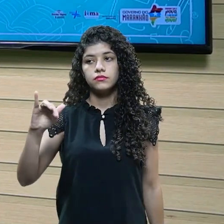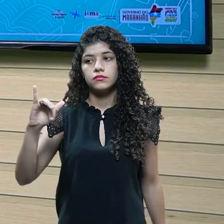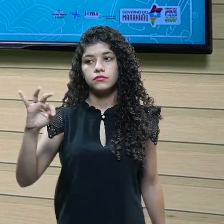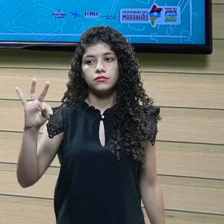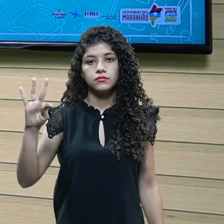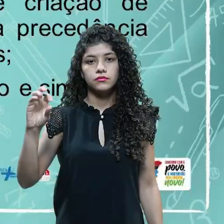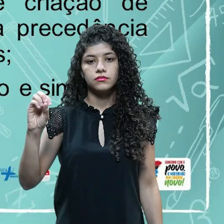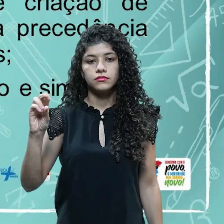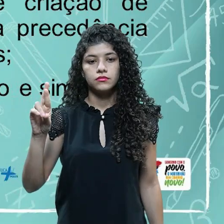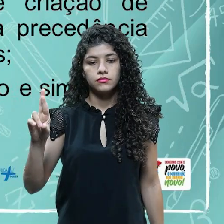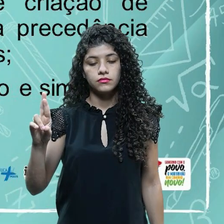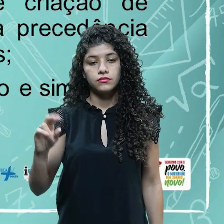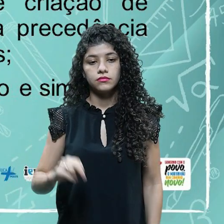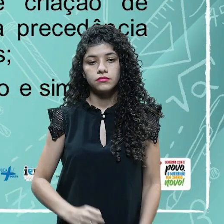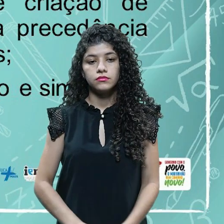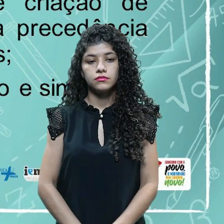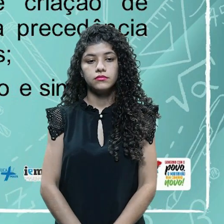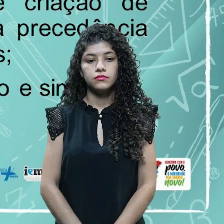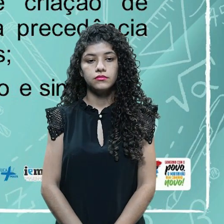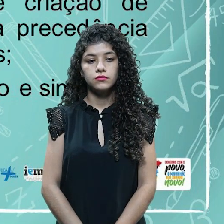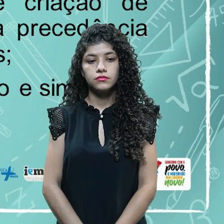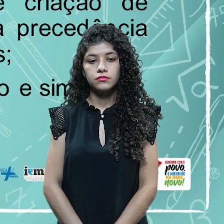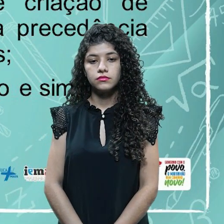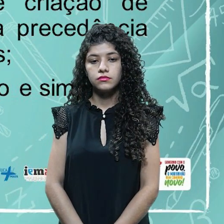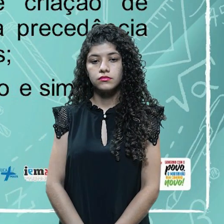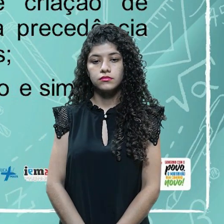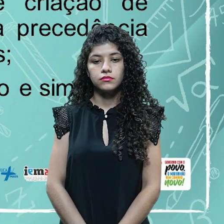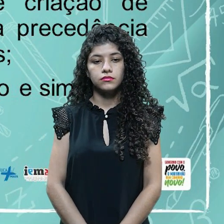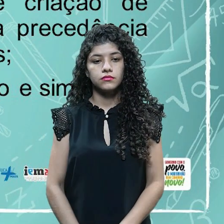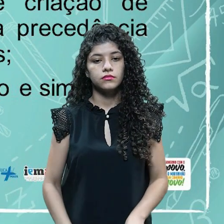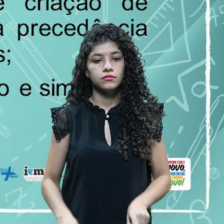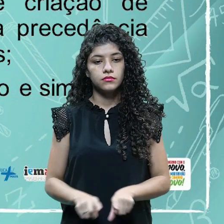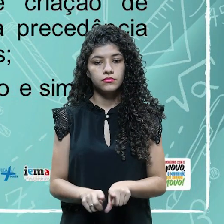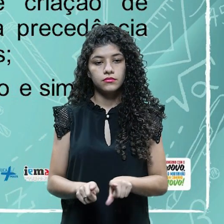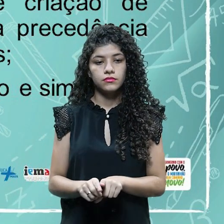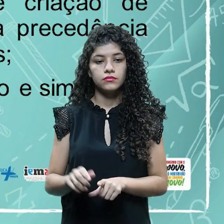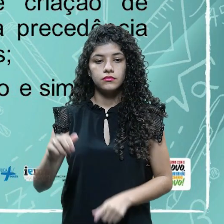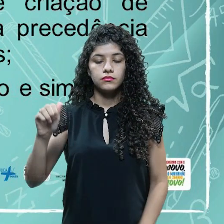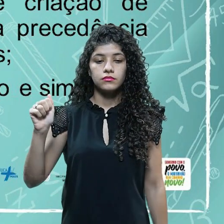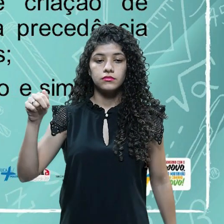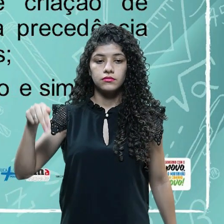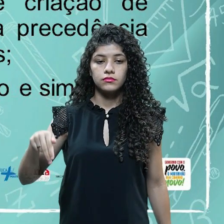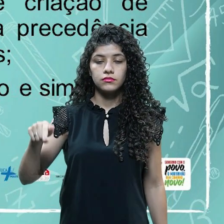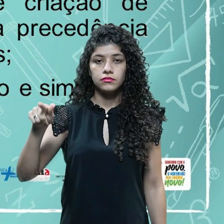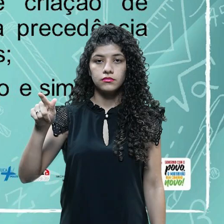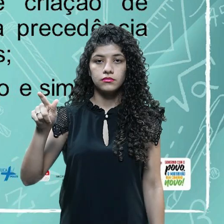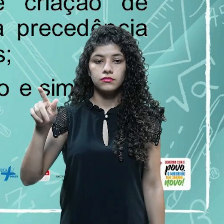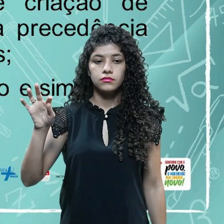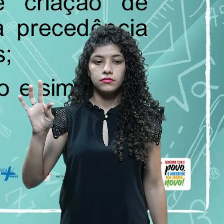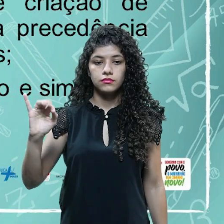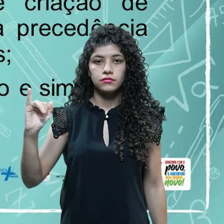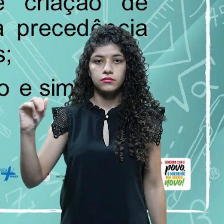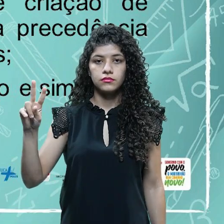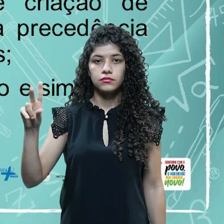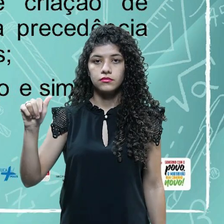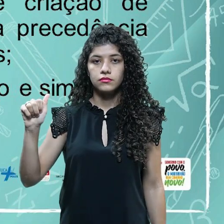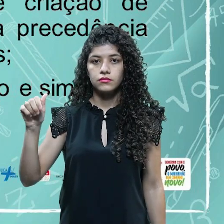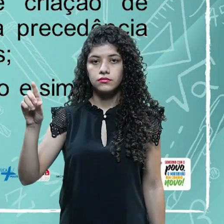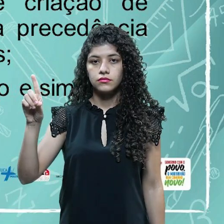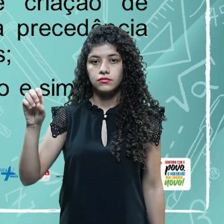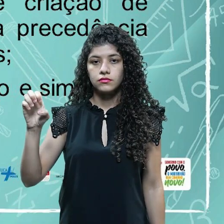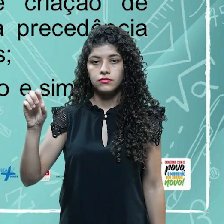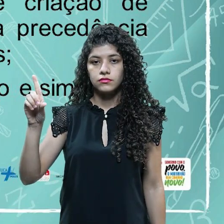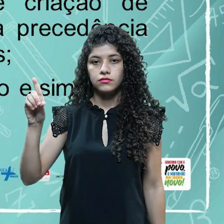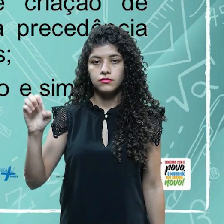embaixador. Assim como a antiguidade e antecedência. A gente também pode fazer a precedência nesse quesito, de antiguidade. Então, a